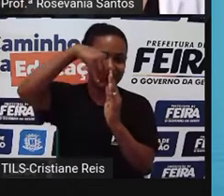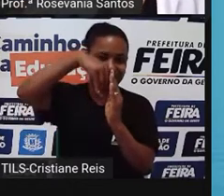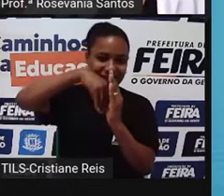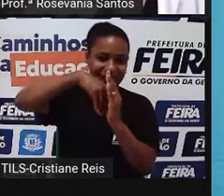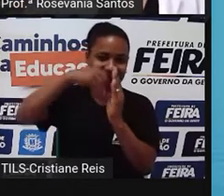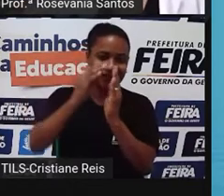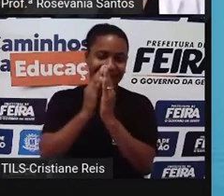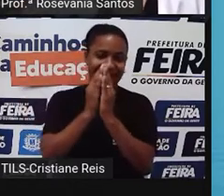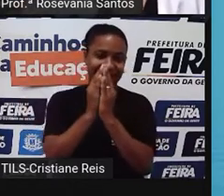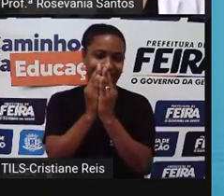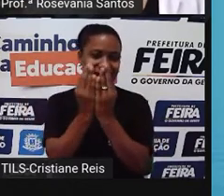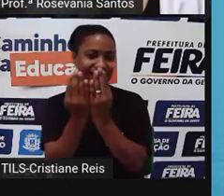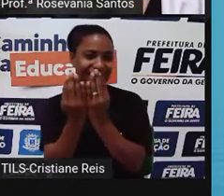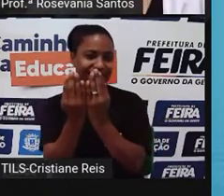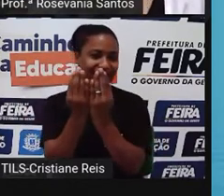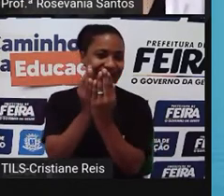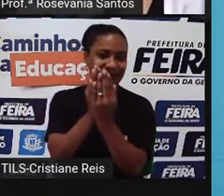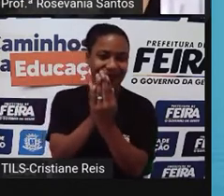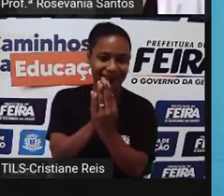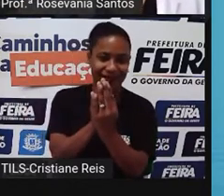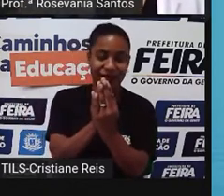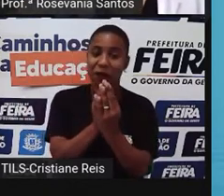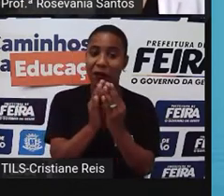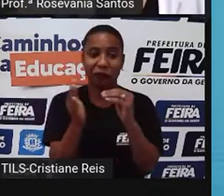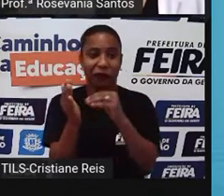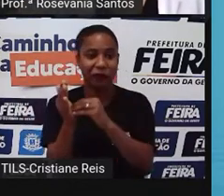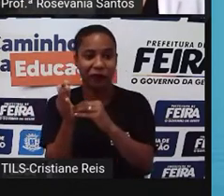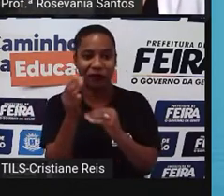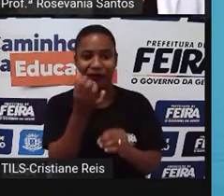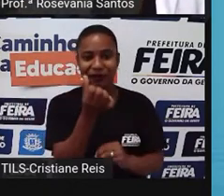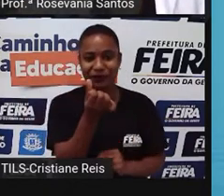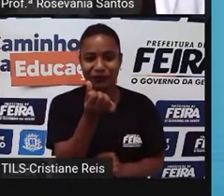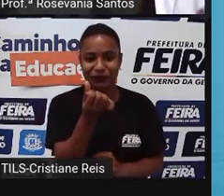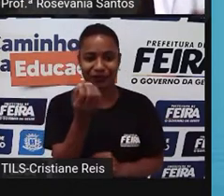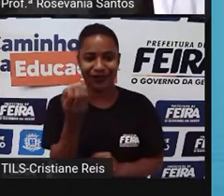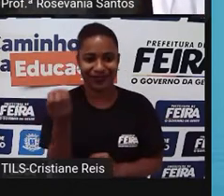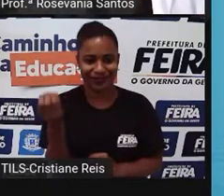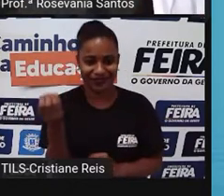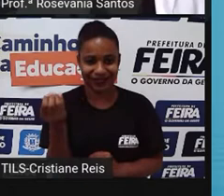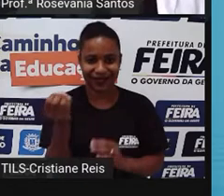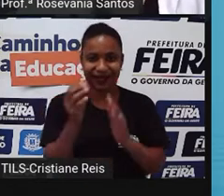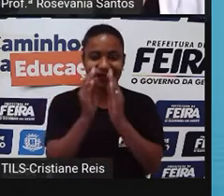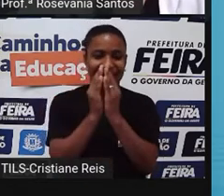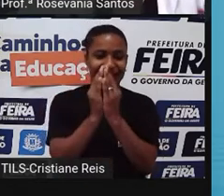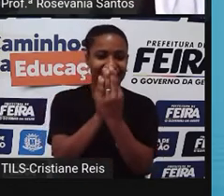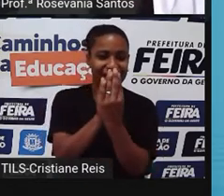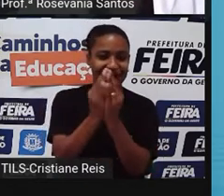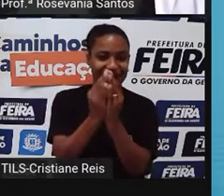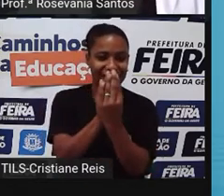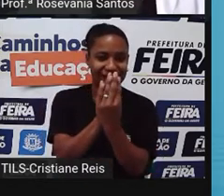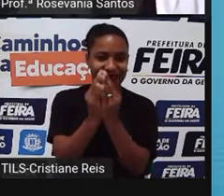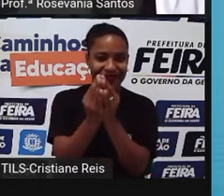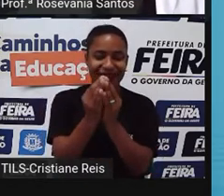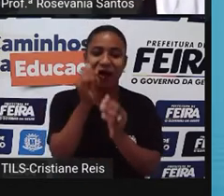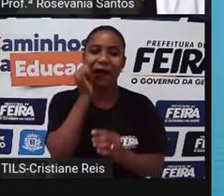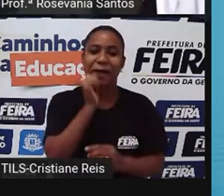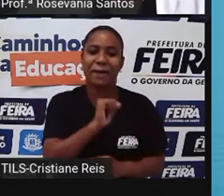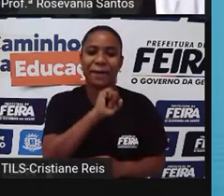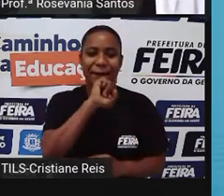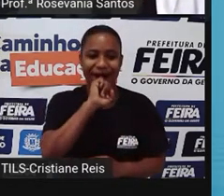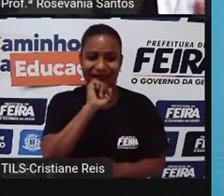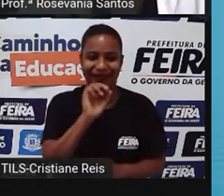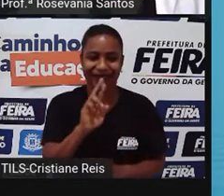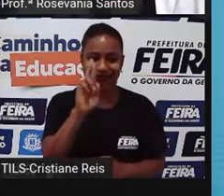Dentro dessa bonequinha mãe. Então, a de fora, a maior, né? É chamada, né? A Matrioska, né? A bonequinha